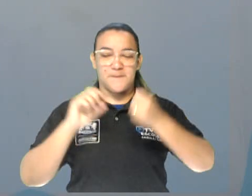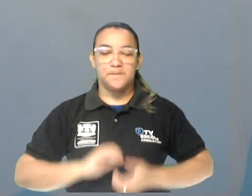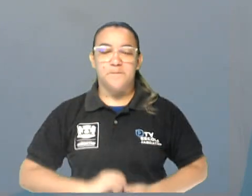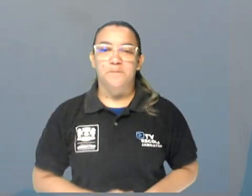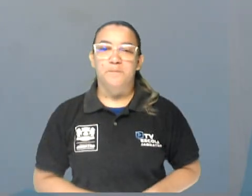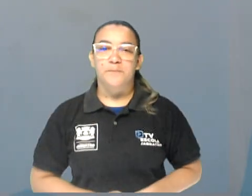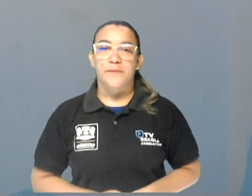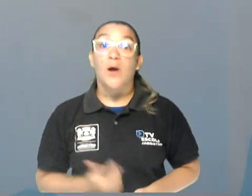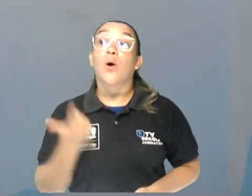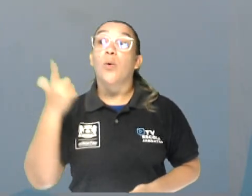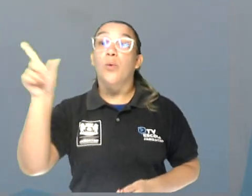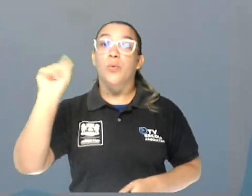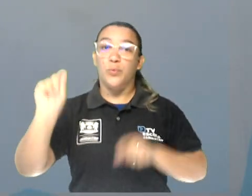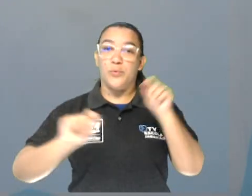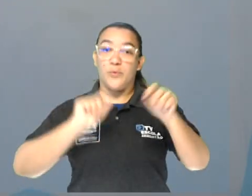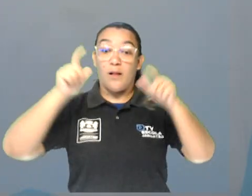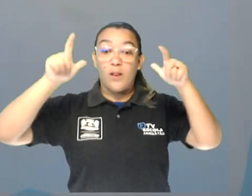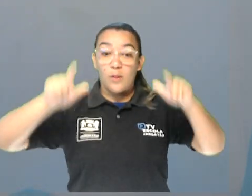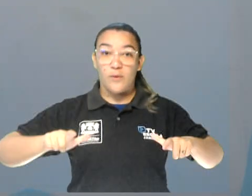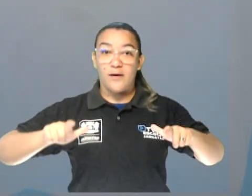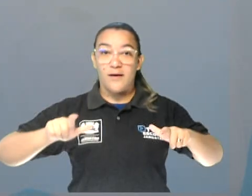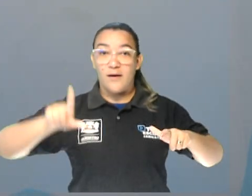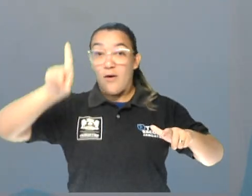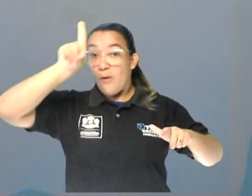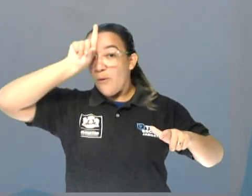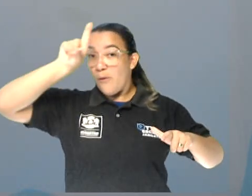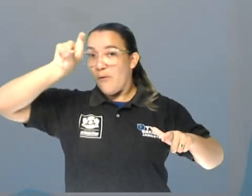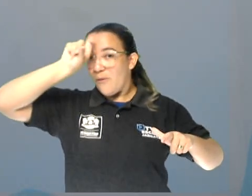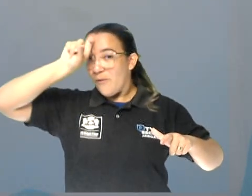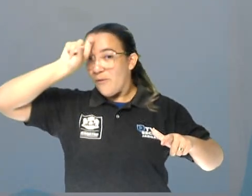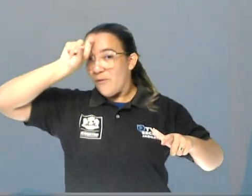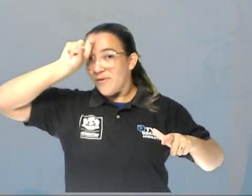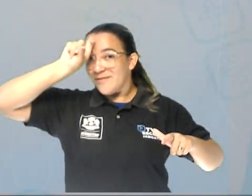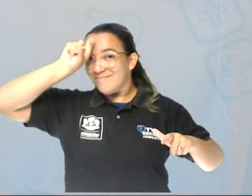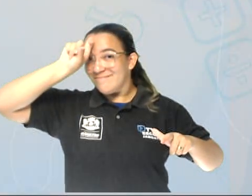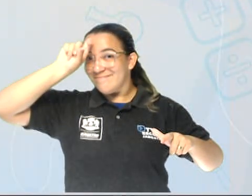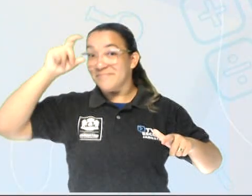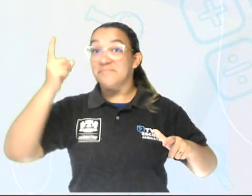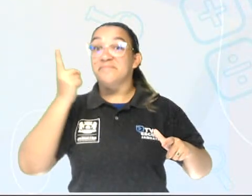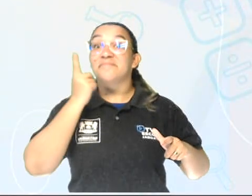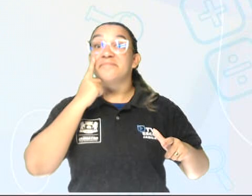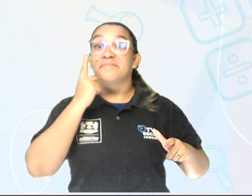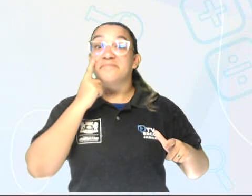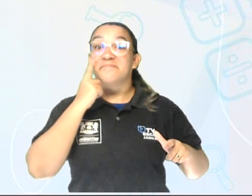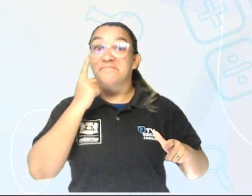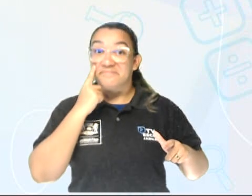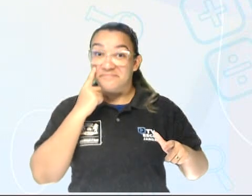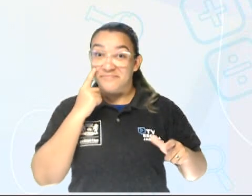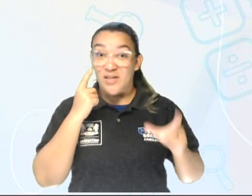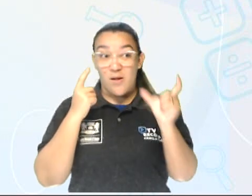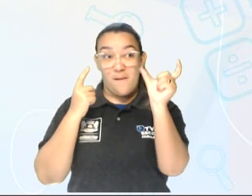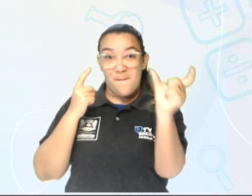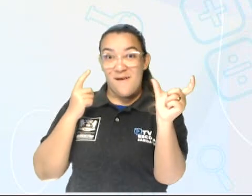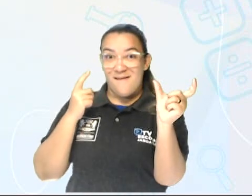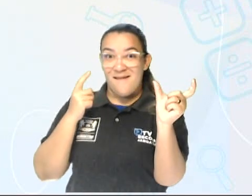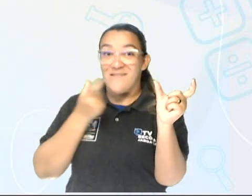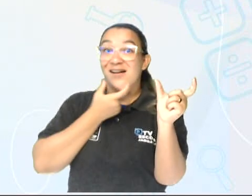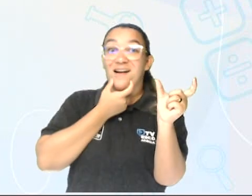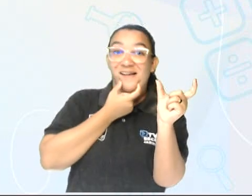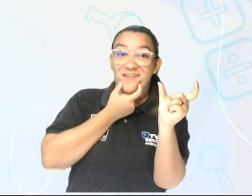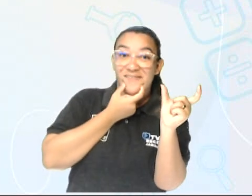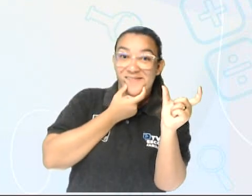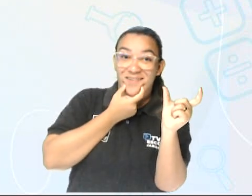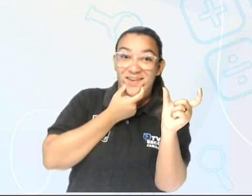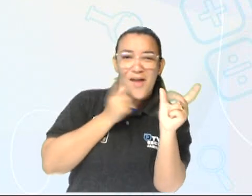próximo lugar se chama Hospital. Olha só a diferença, né? Hospital, em